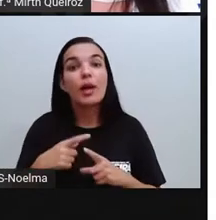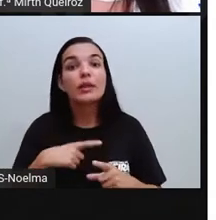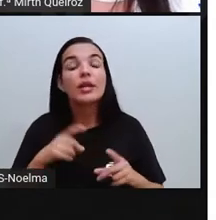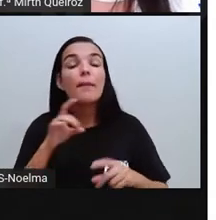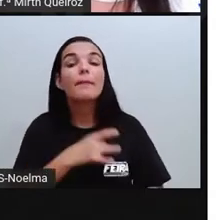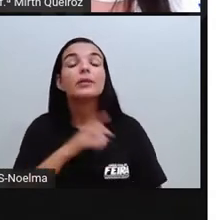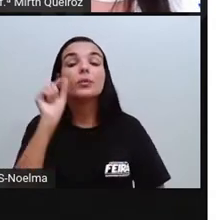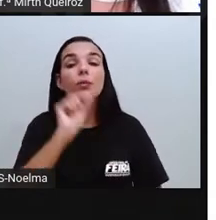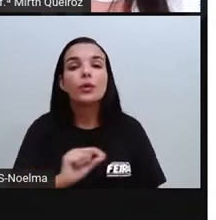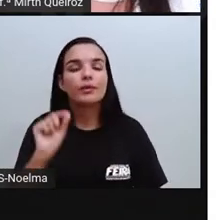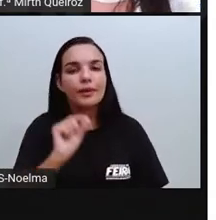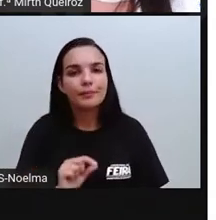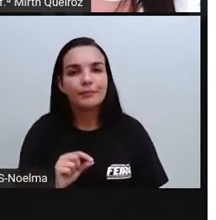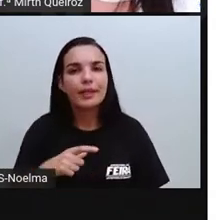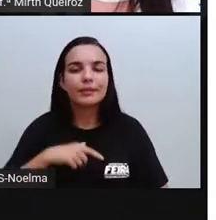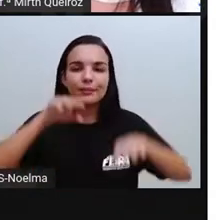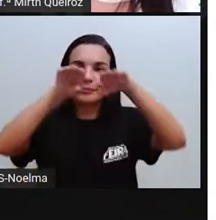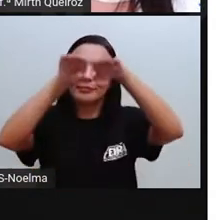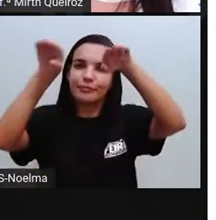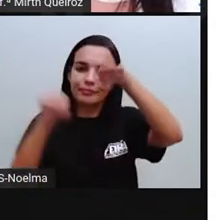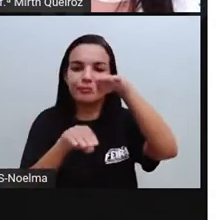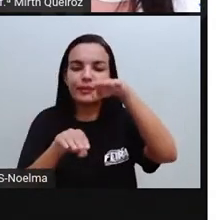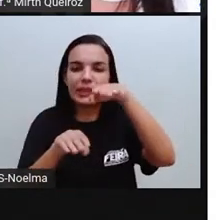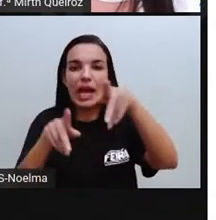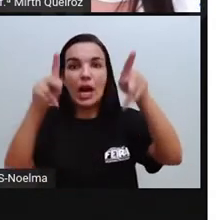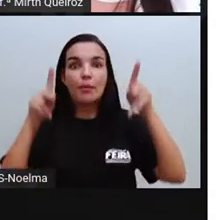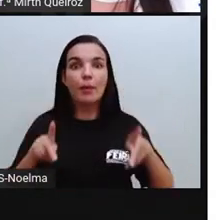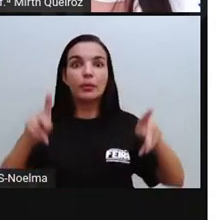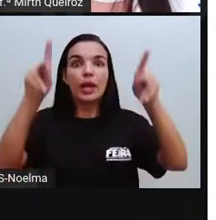medo dessa população crescer, né?